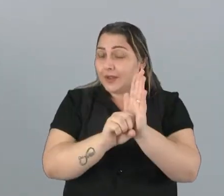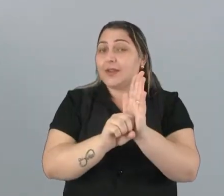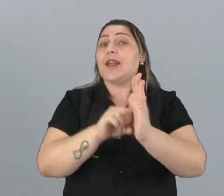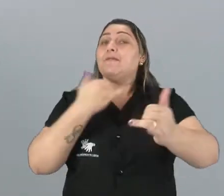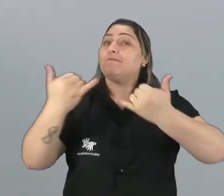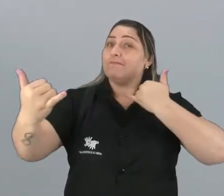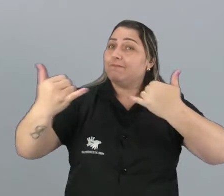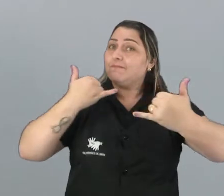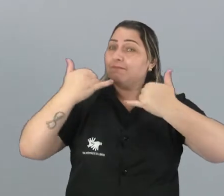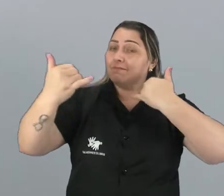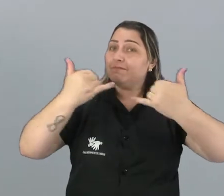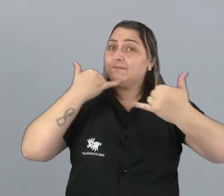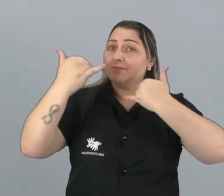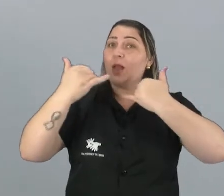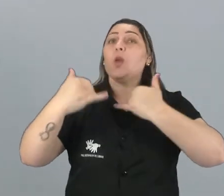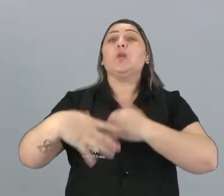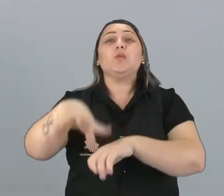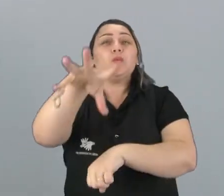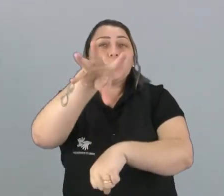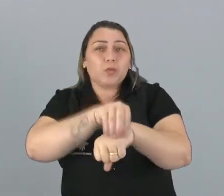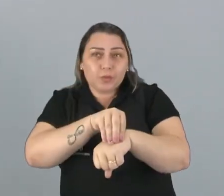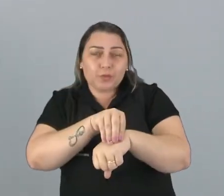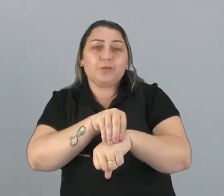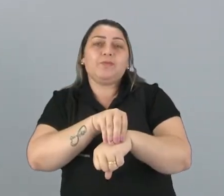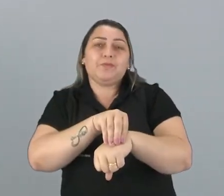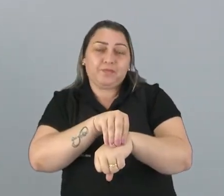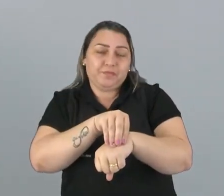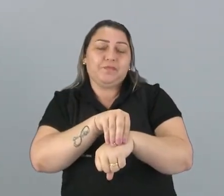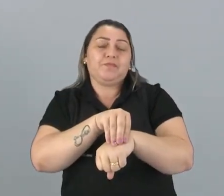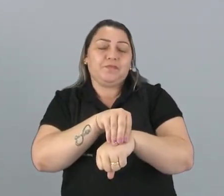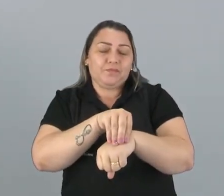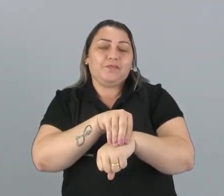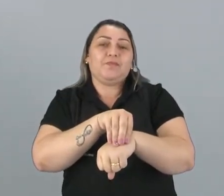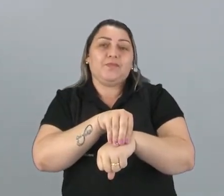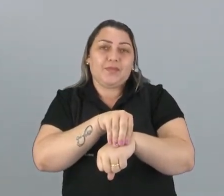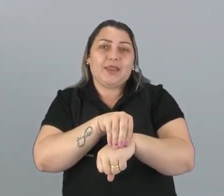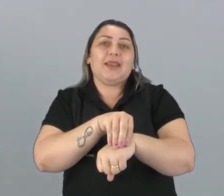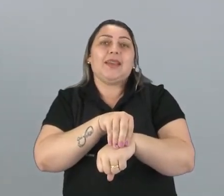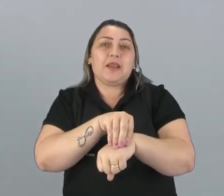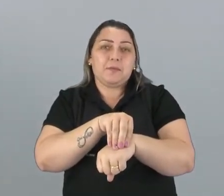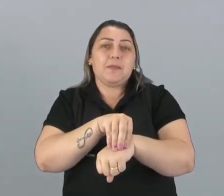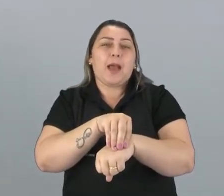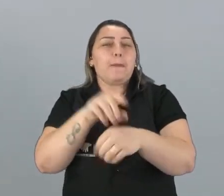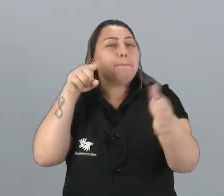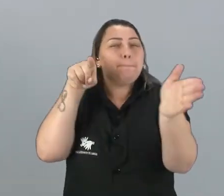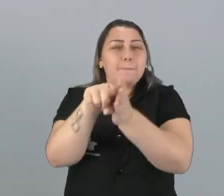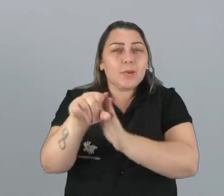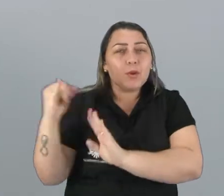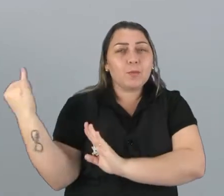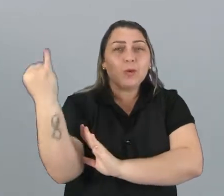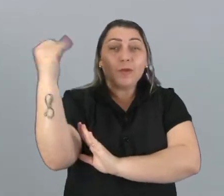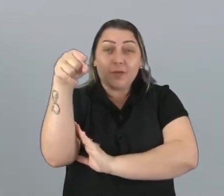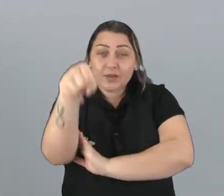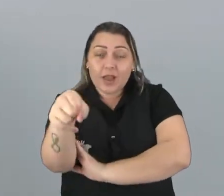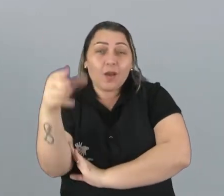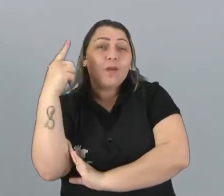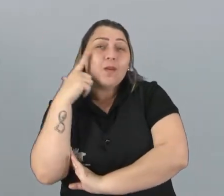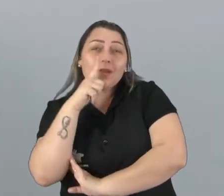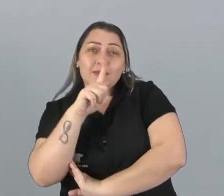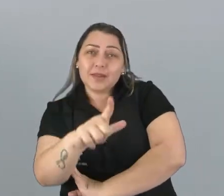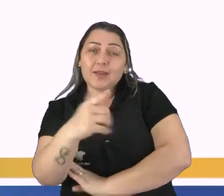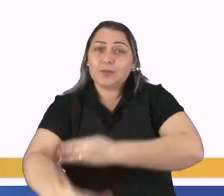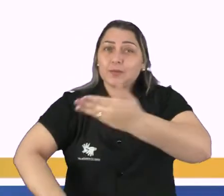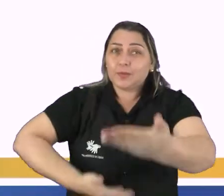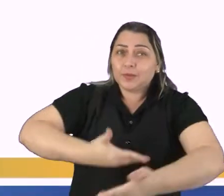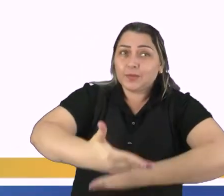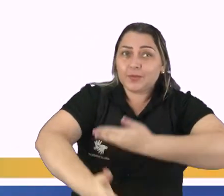informação do conhecimento. E aí vem esse questionamento muito interessante, olha só, vê se você consegue interagir aí do outro